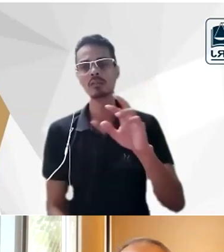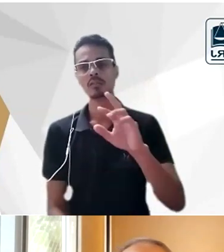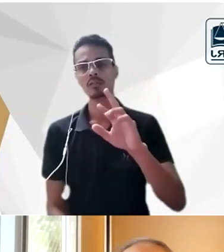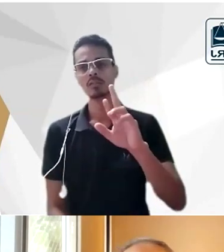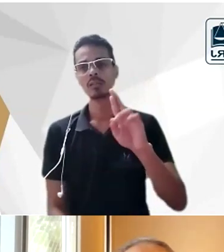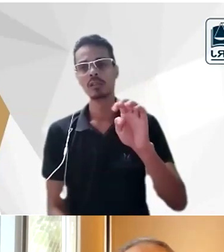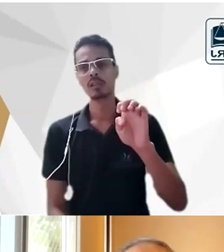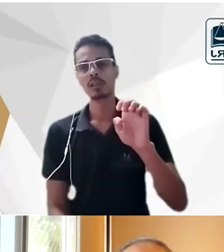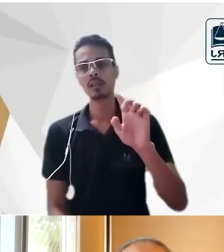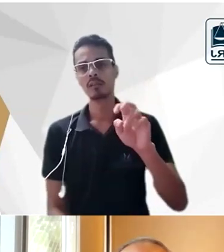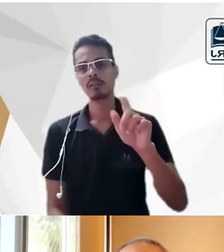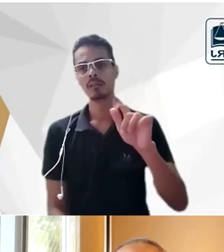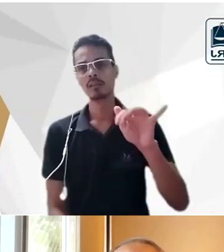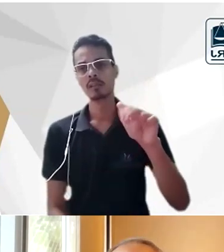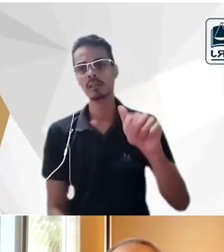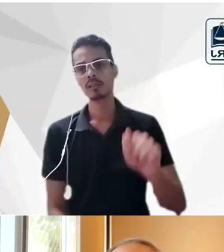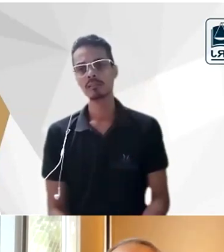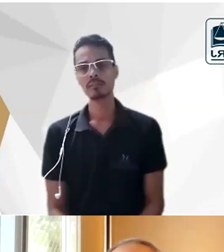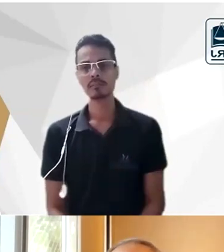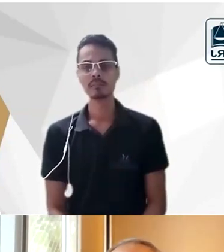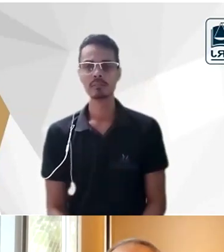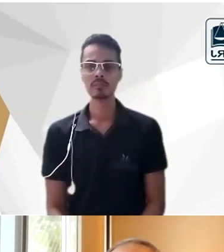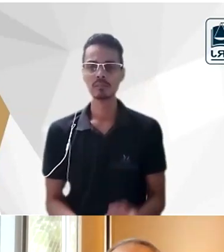pouquinho sobre essa crítica e só dar um